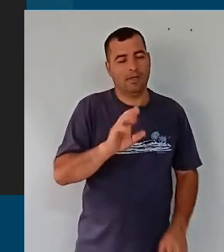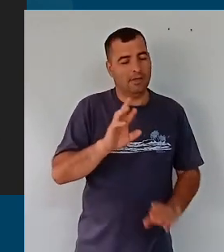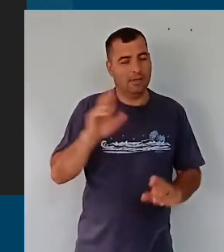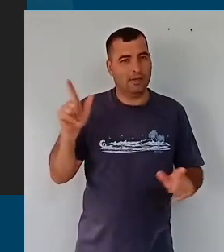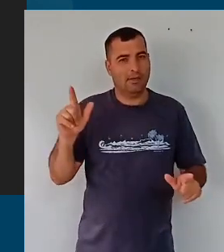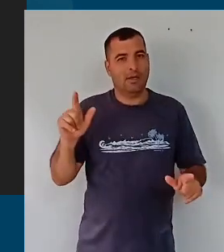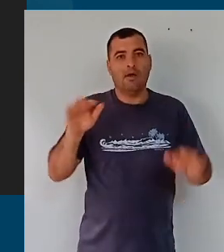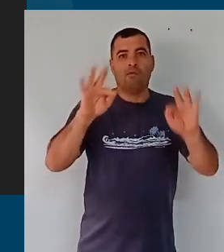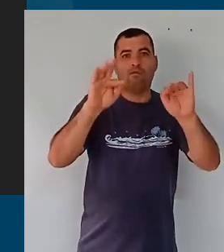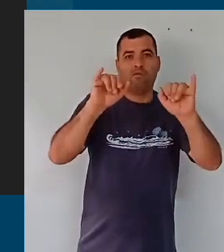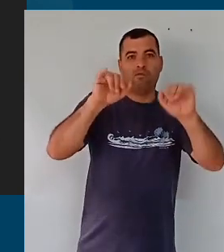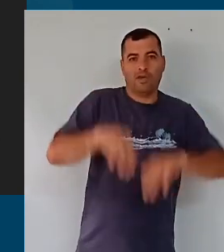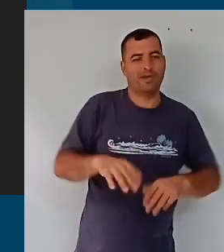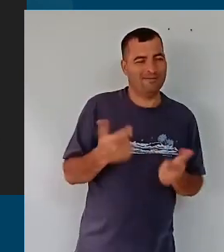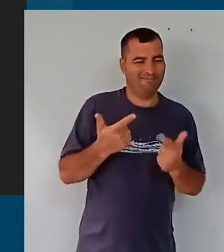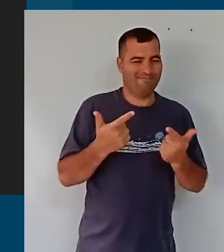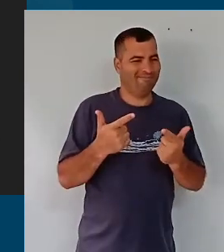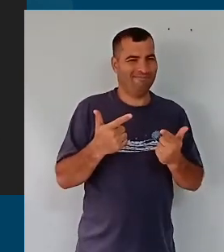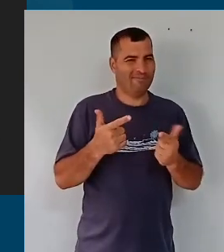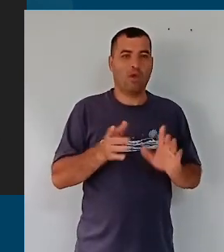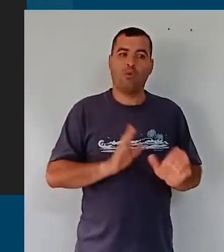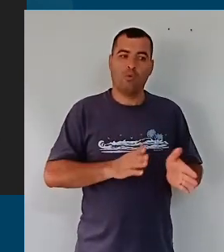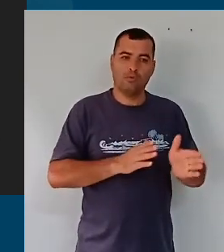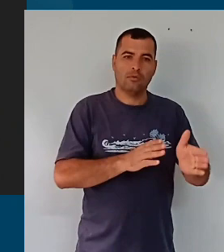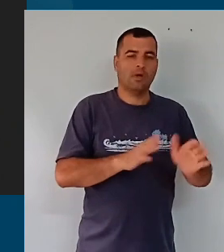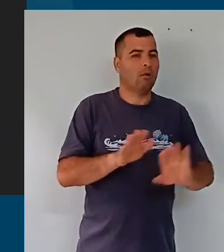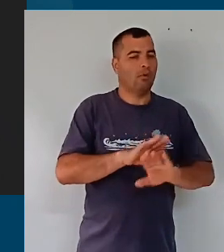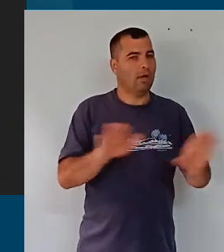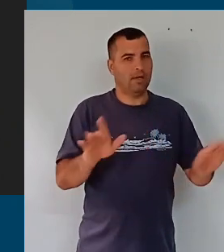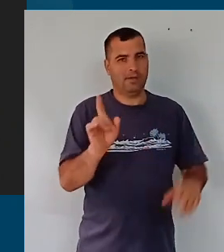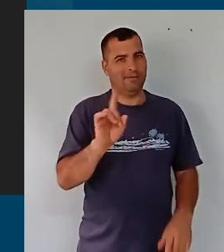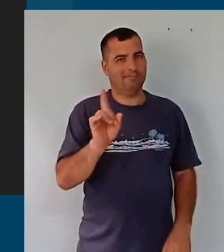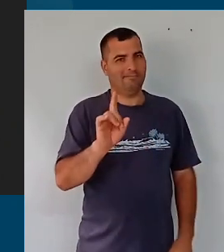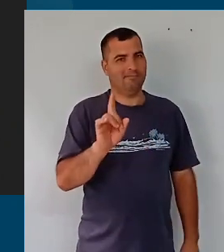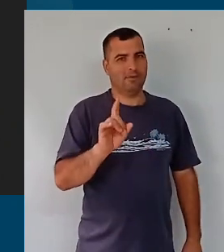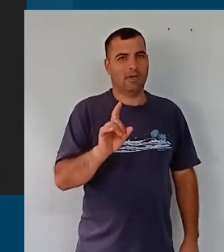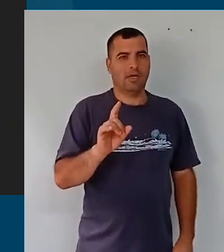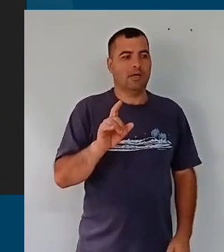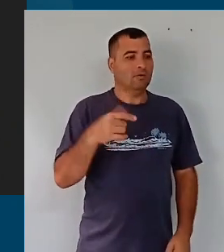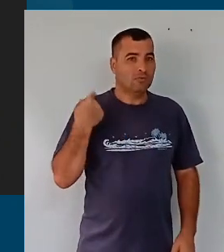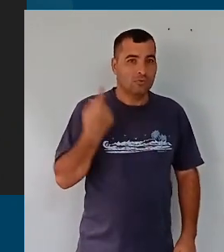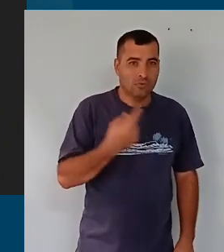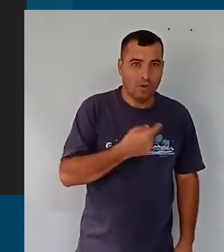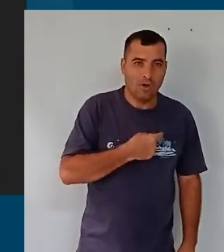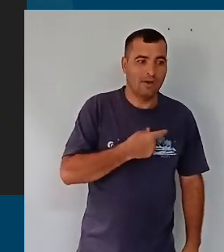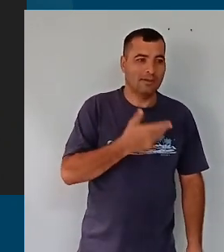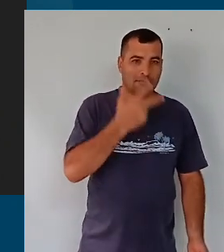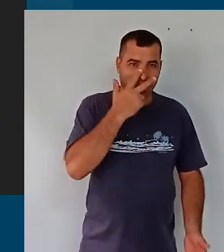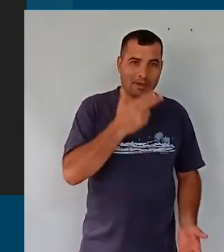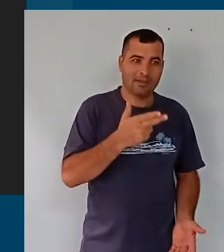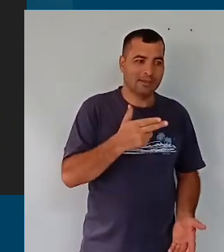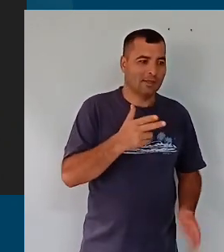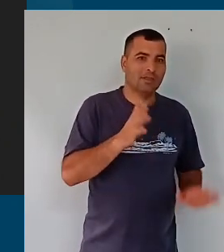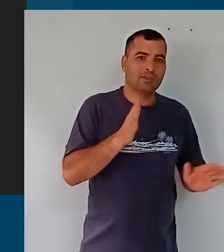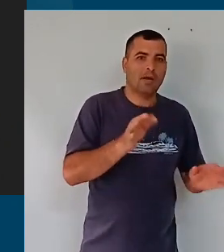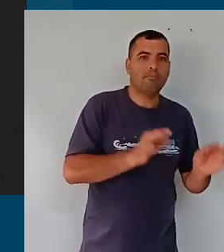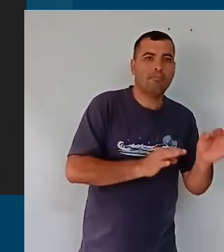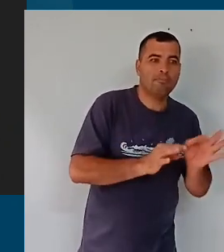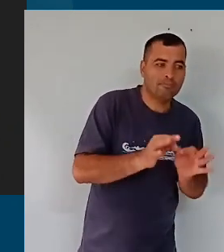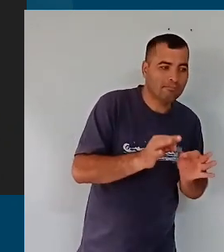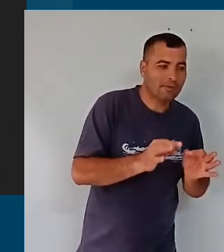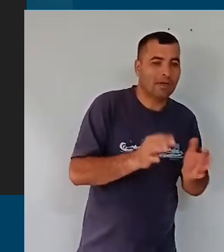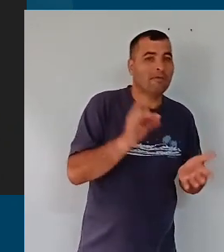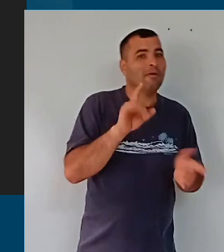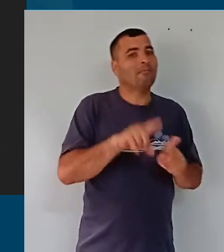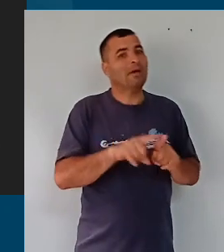proposta, acabou, não, um documento final termina, não, quando nós acabamos ele, estruturalmente,